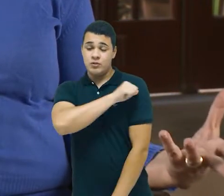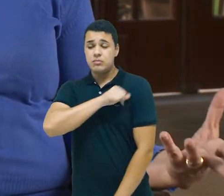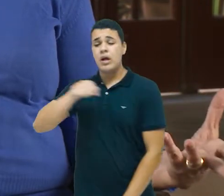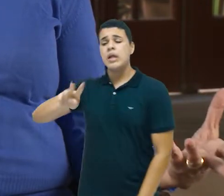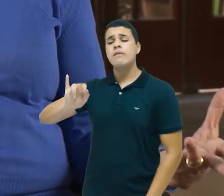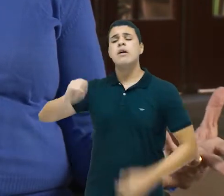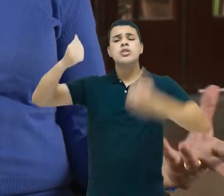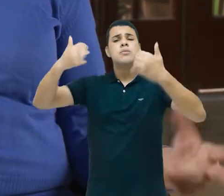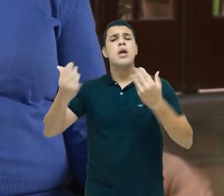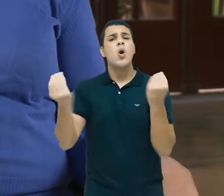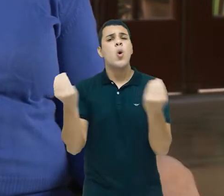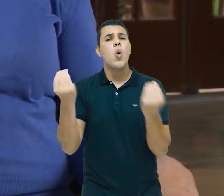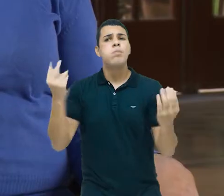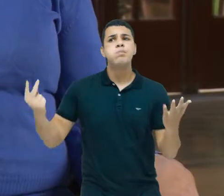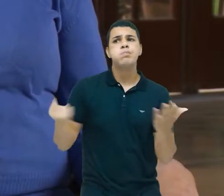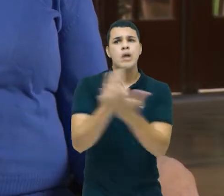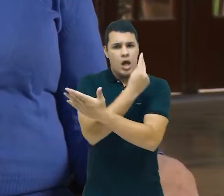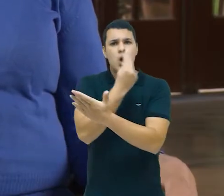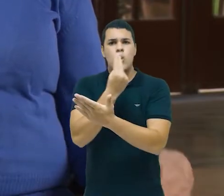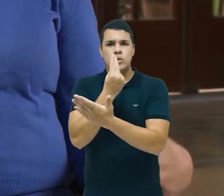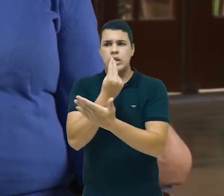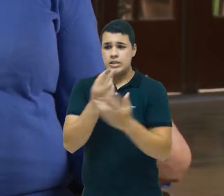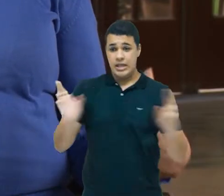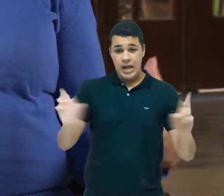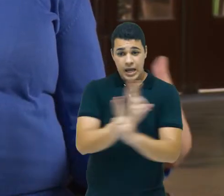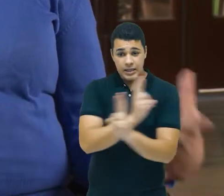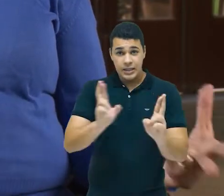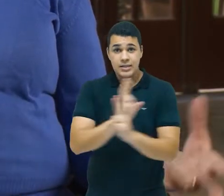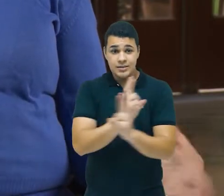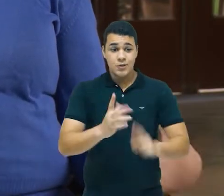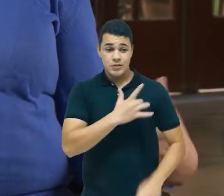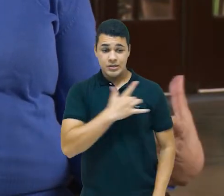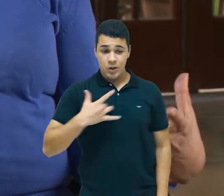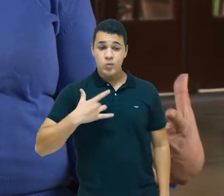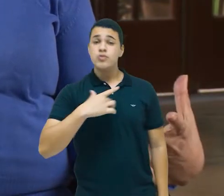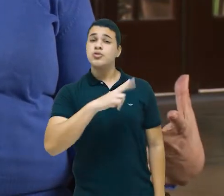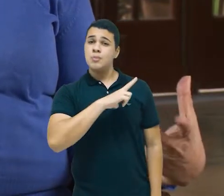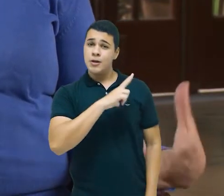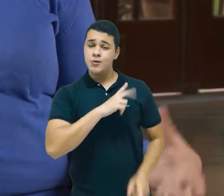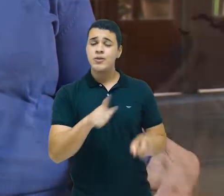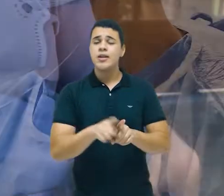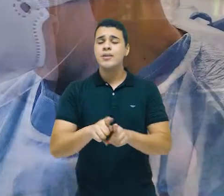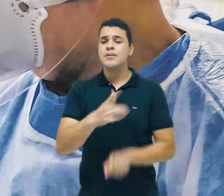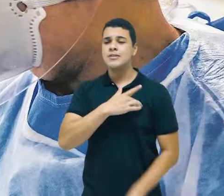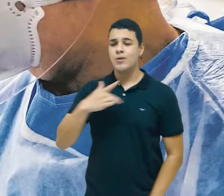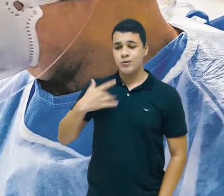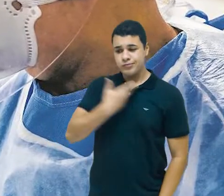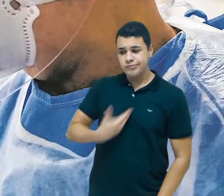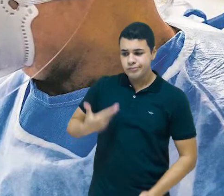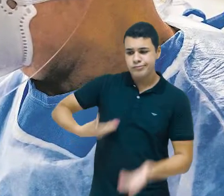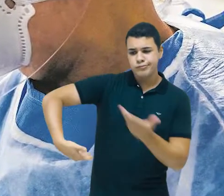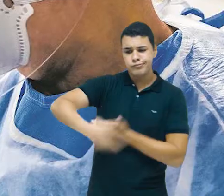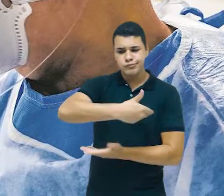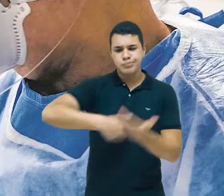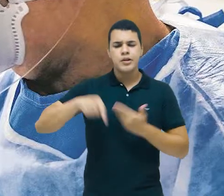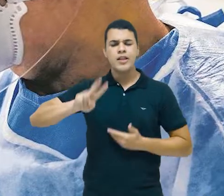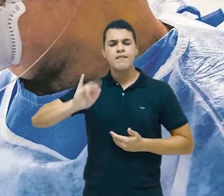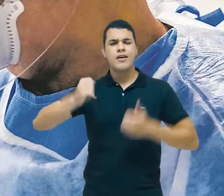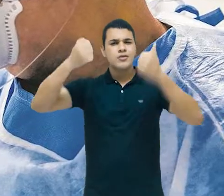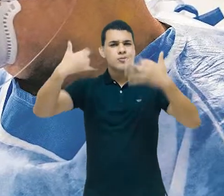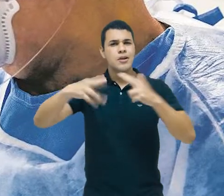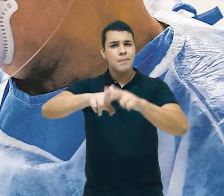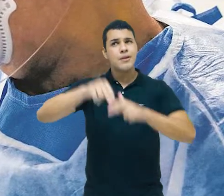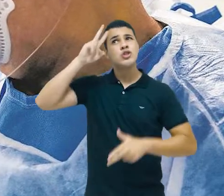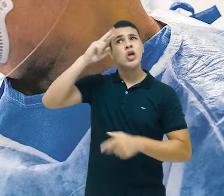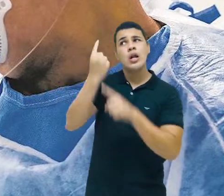elucidar como essa relação entre os sistemas de saúde público e privado se deu através de nossa história e